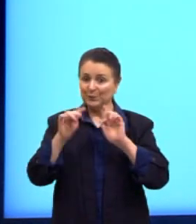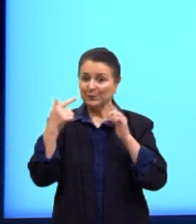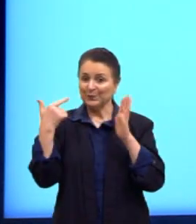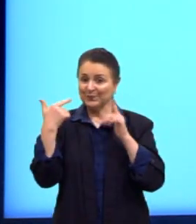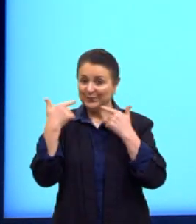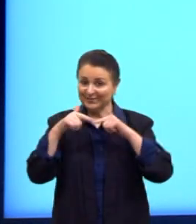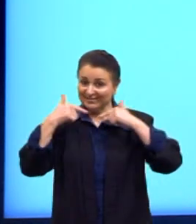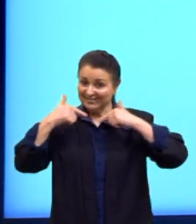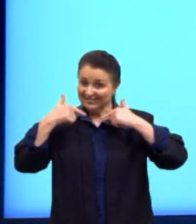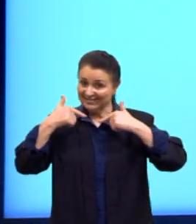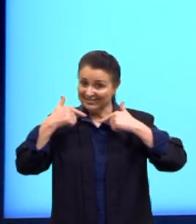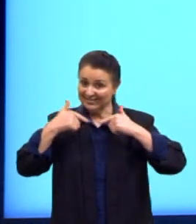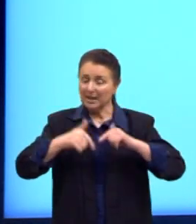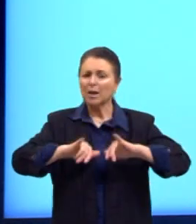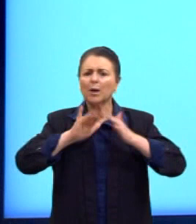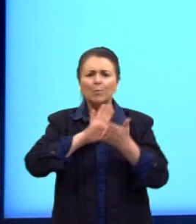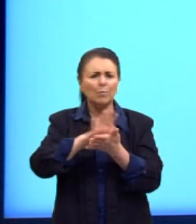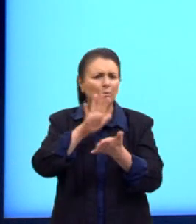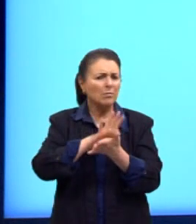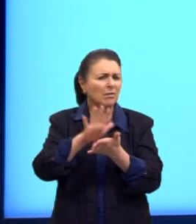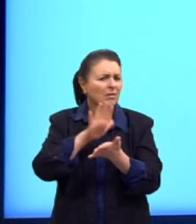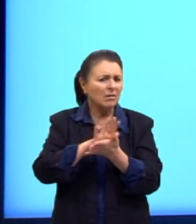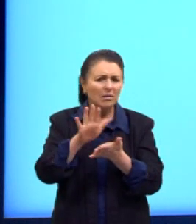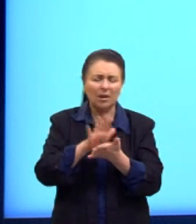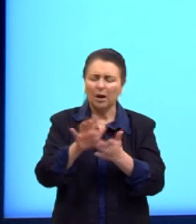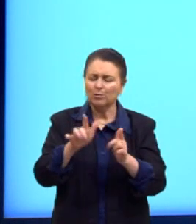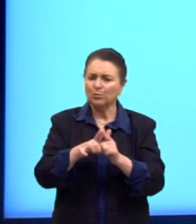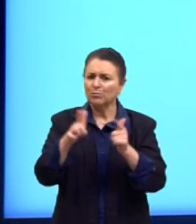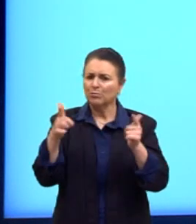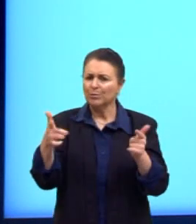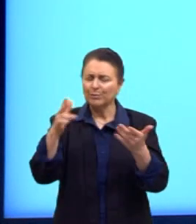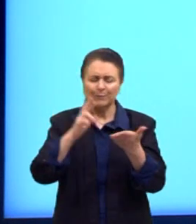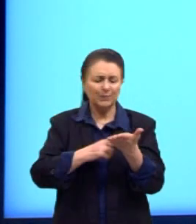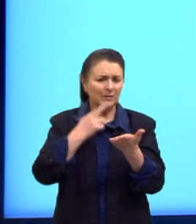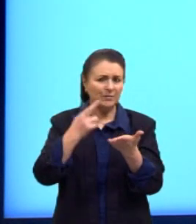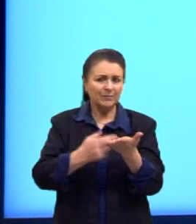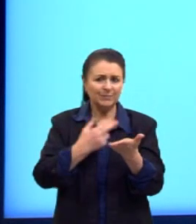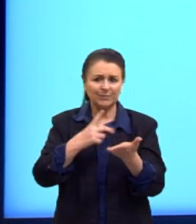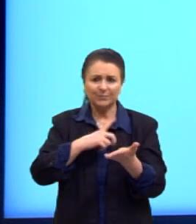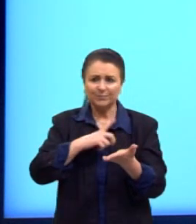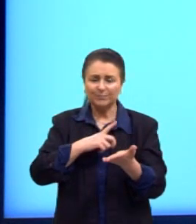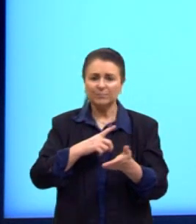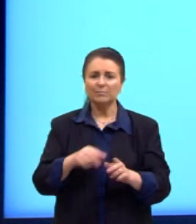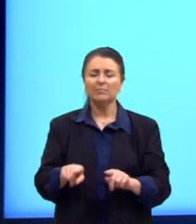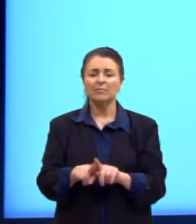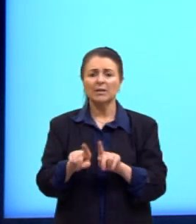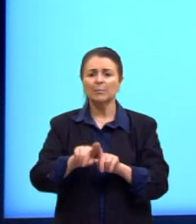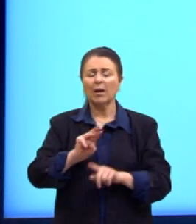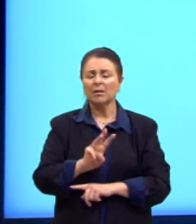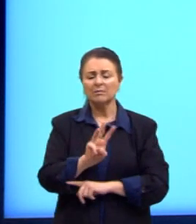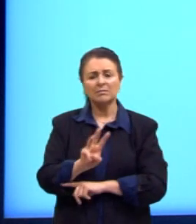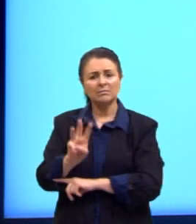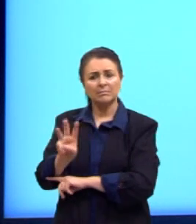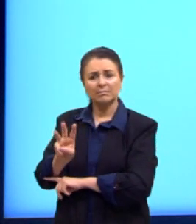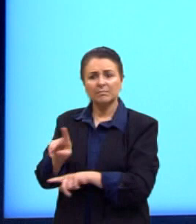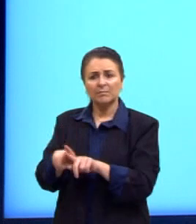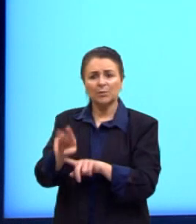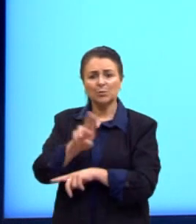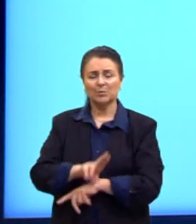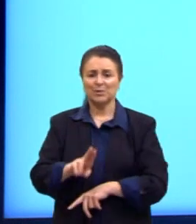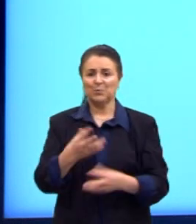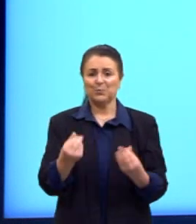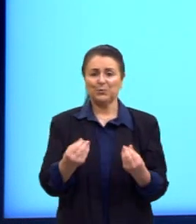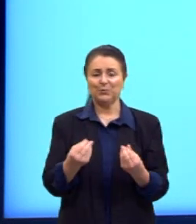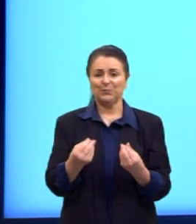regularidade. A gente vê aí em jornais, em revistas, em sites. A gente tem aí